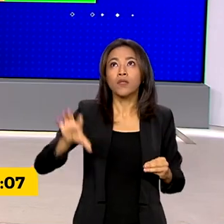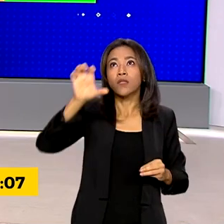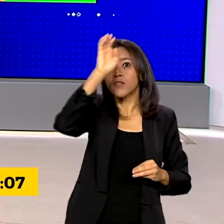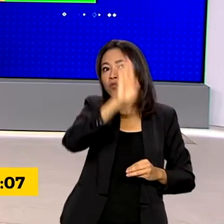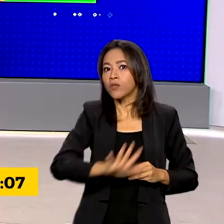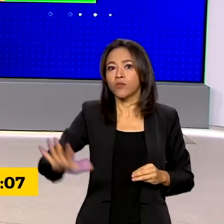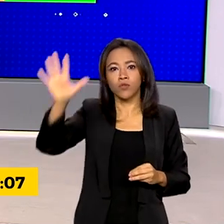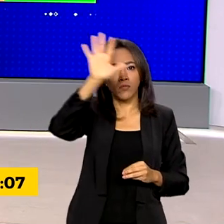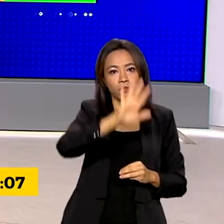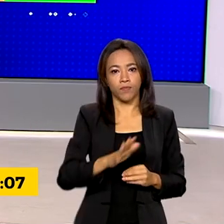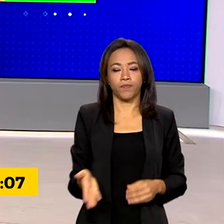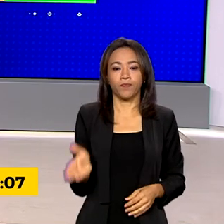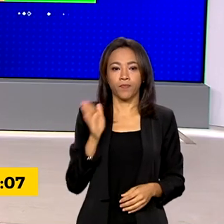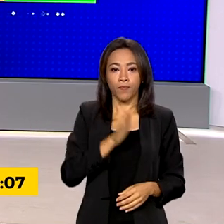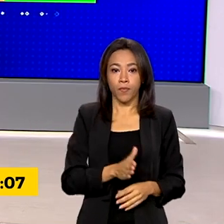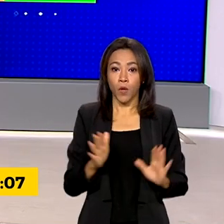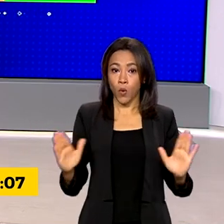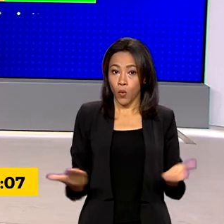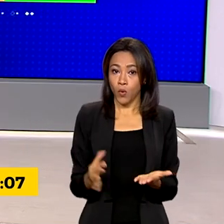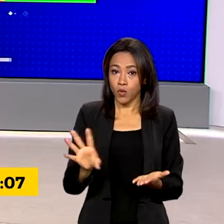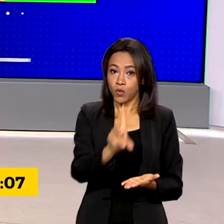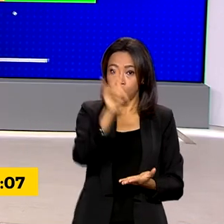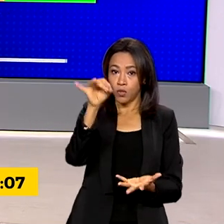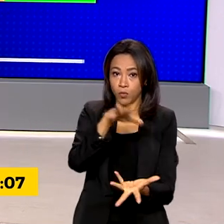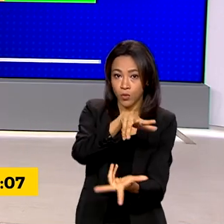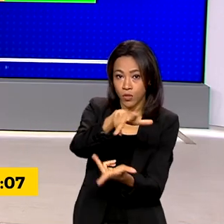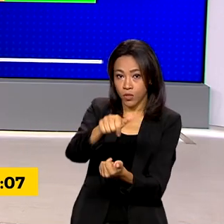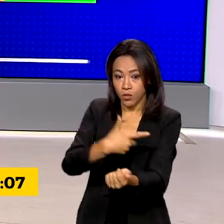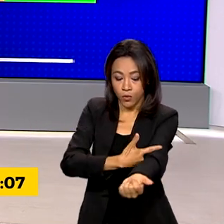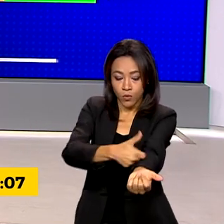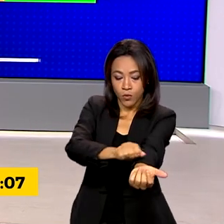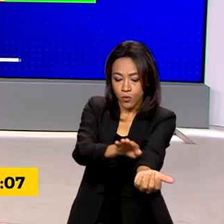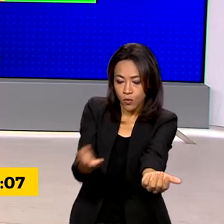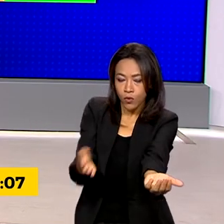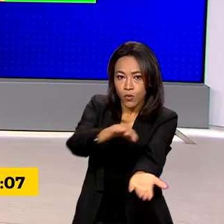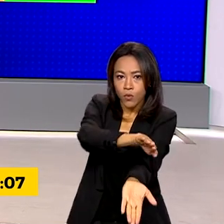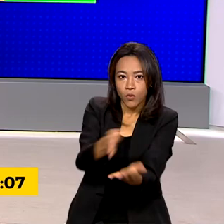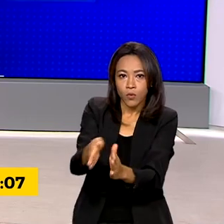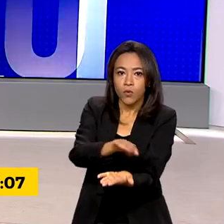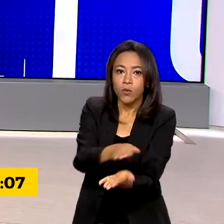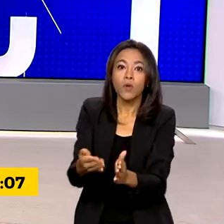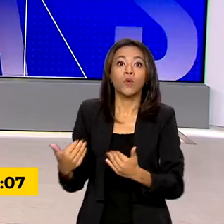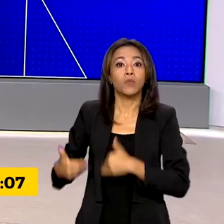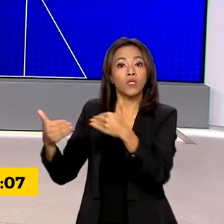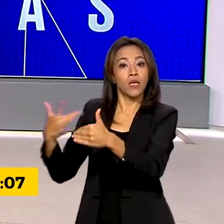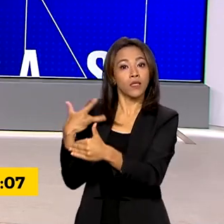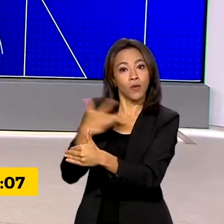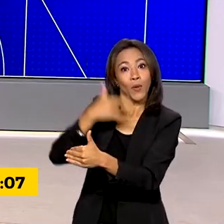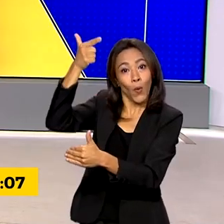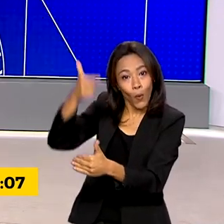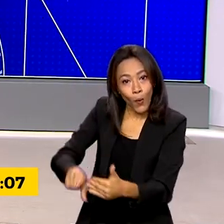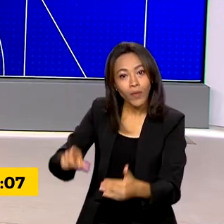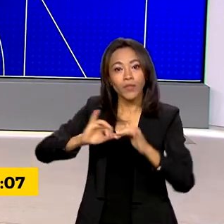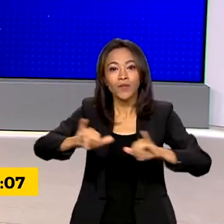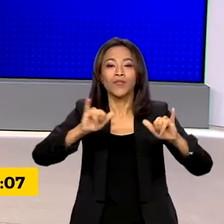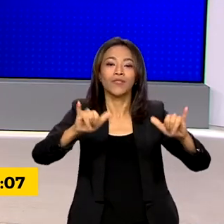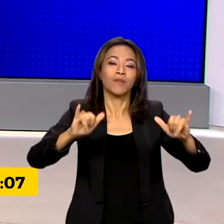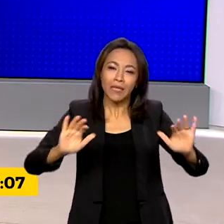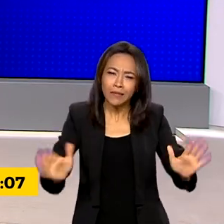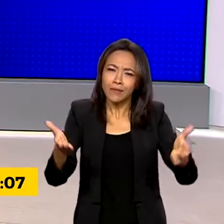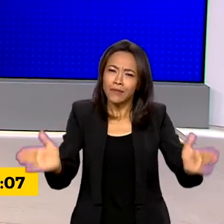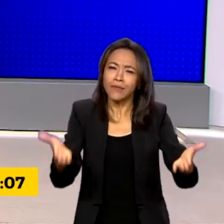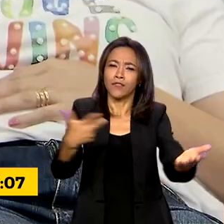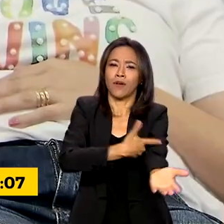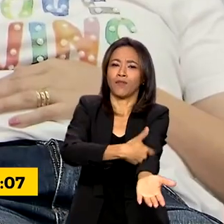E no Dia Mundial do Doador de Sangue, o Ministério da Saúde lançou mais uma campanha para incentivar a doação.